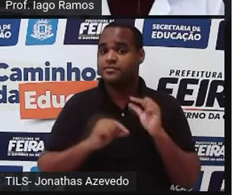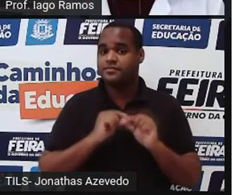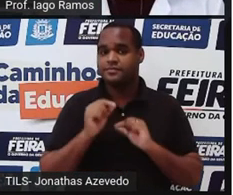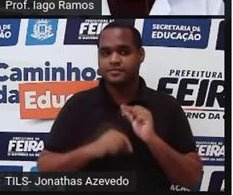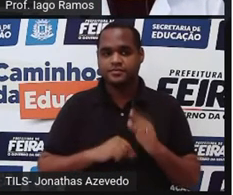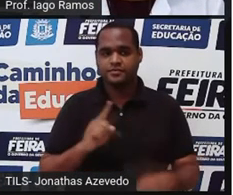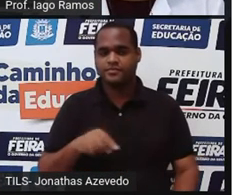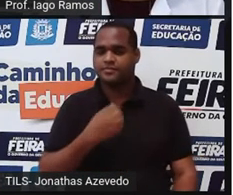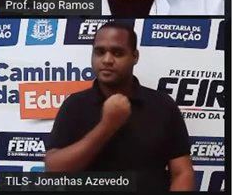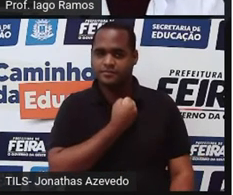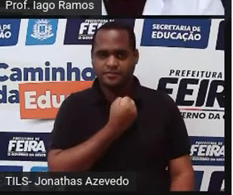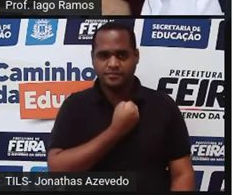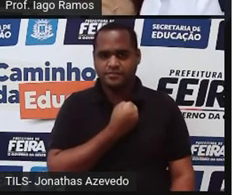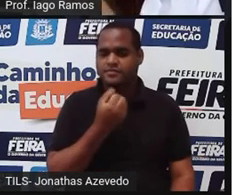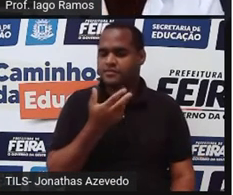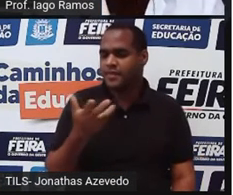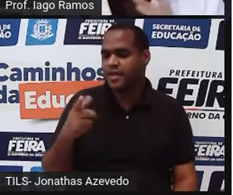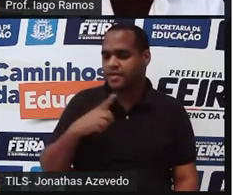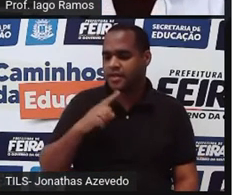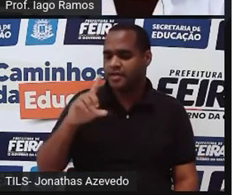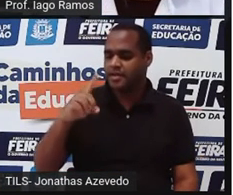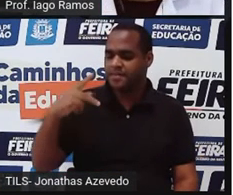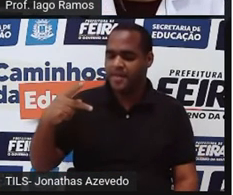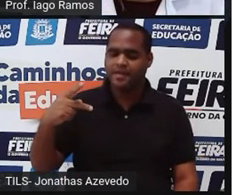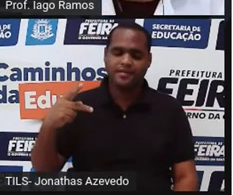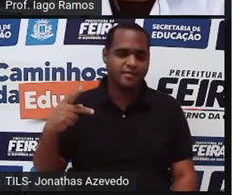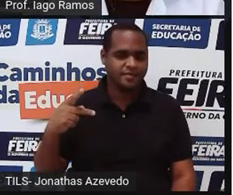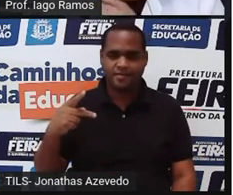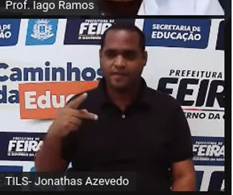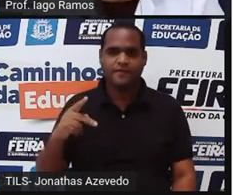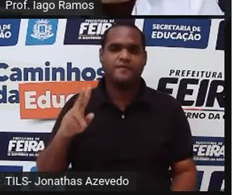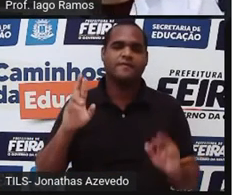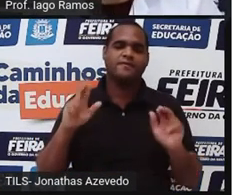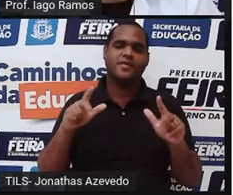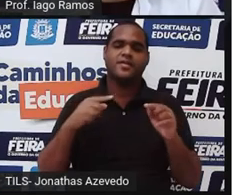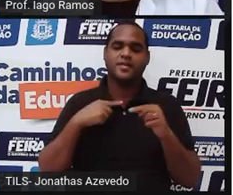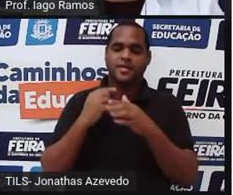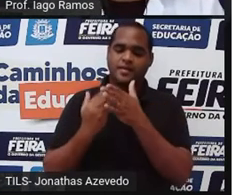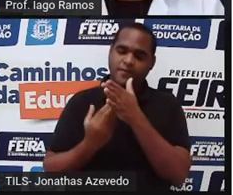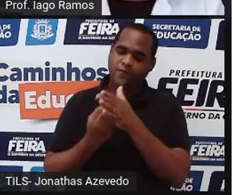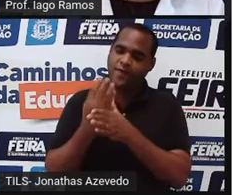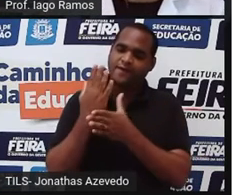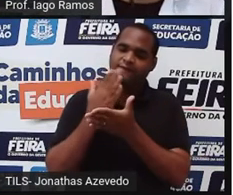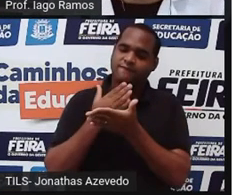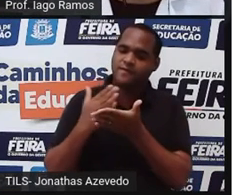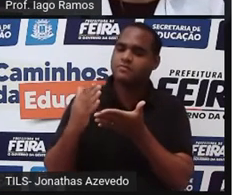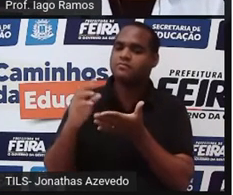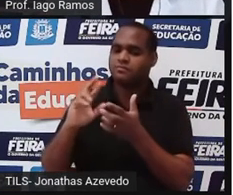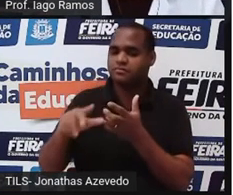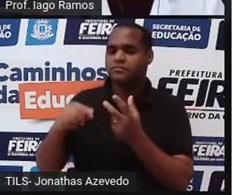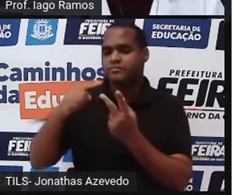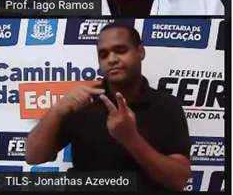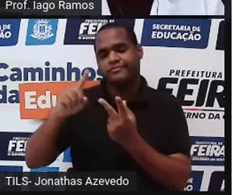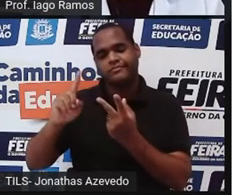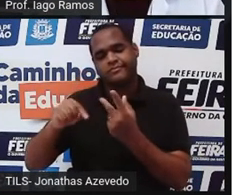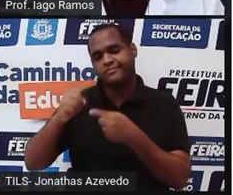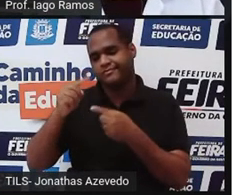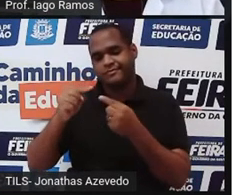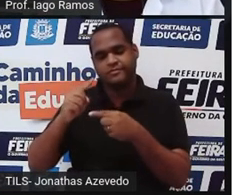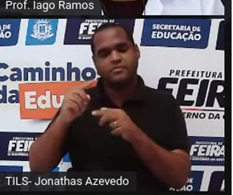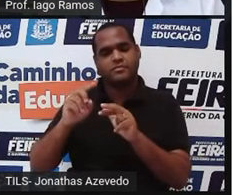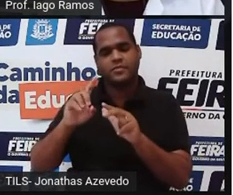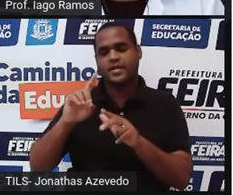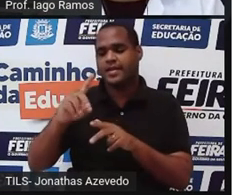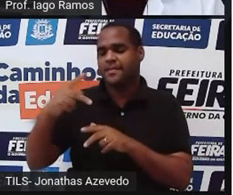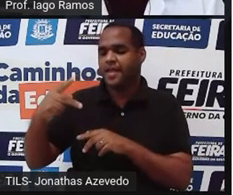os números irracionais são as dízimas não periódicas que nascem das raízes inexatas. E quando é que a dízima